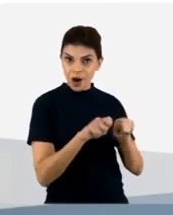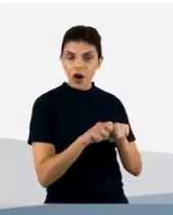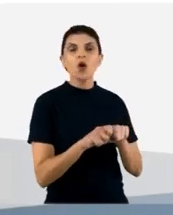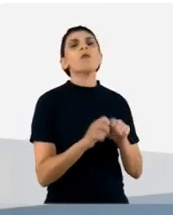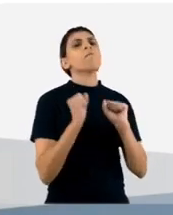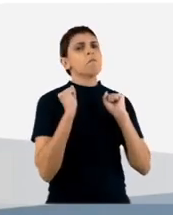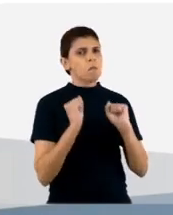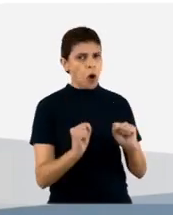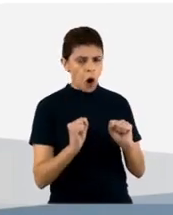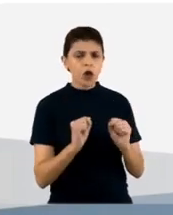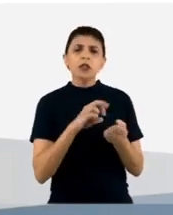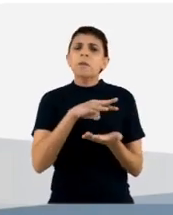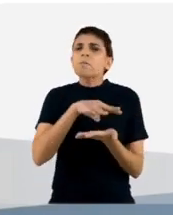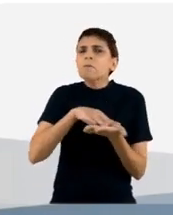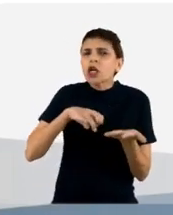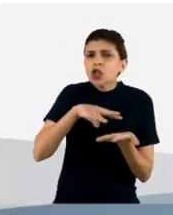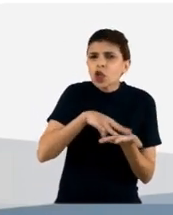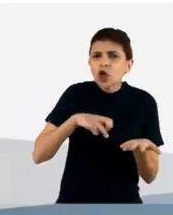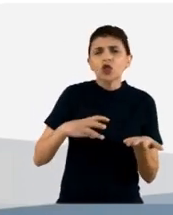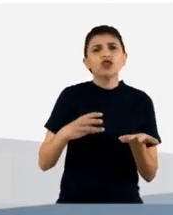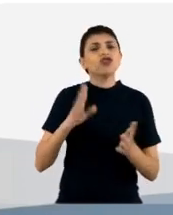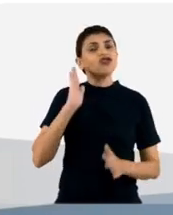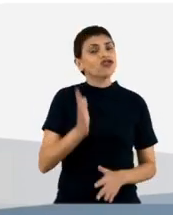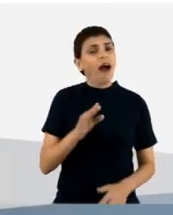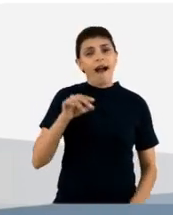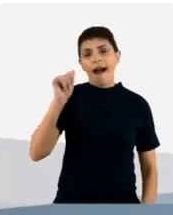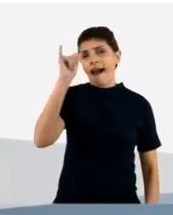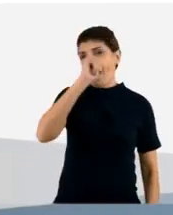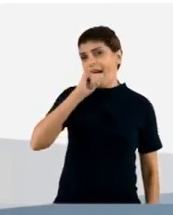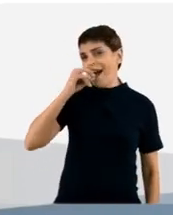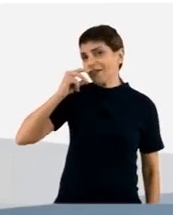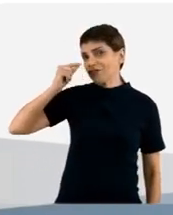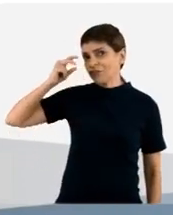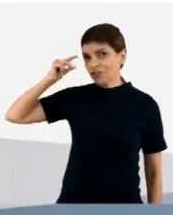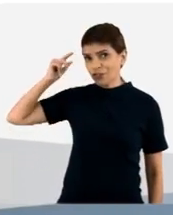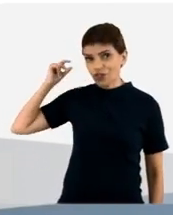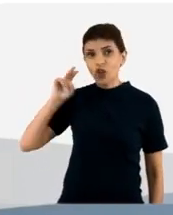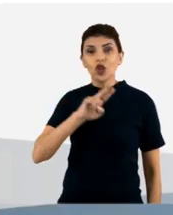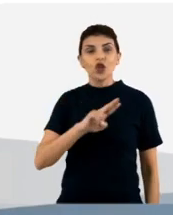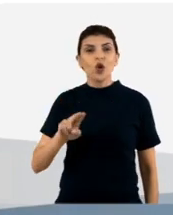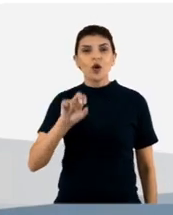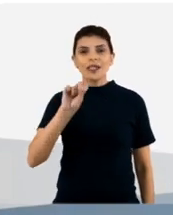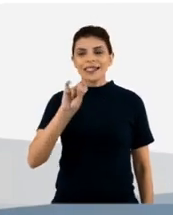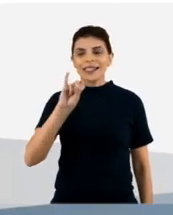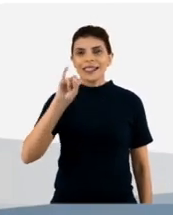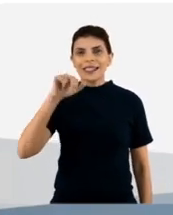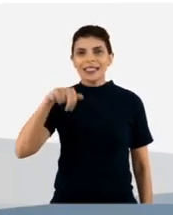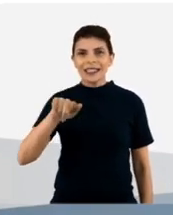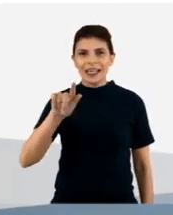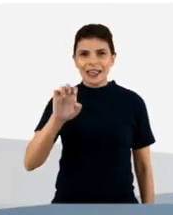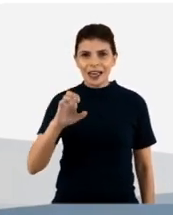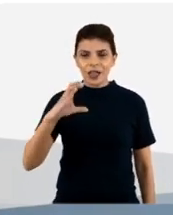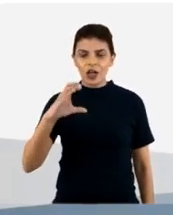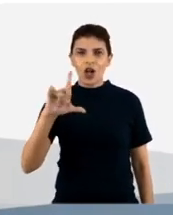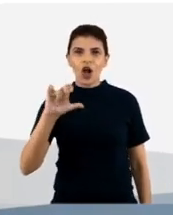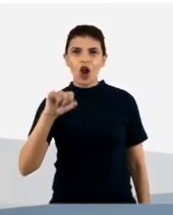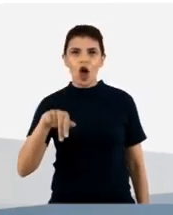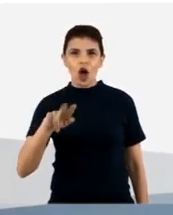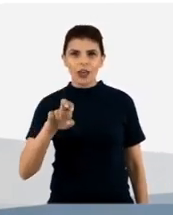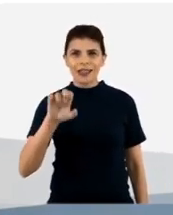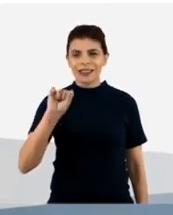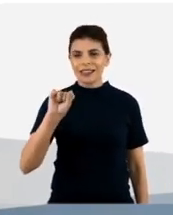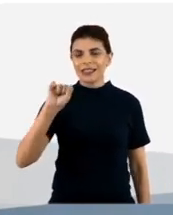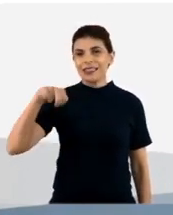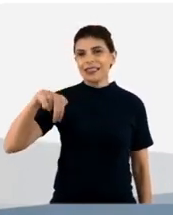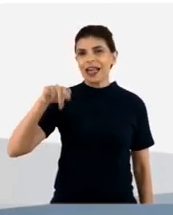nós podemos fazer isso a partir de uma metodologia mais antiga que é o single clone sequencing onde a gente tem que